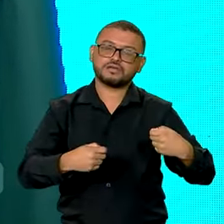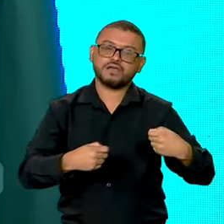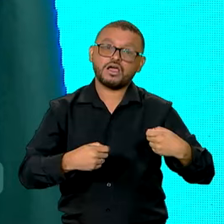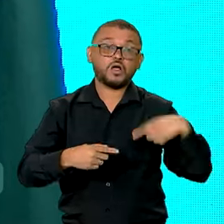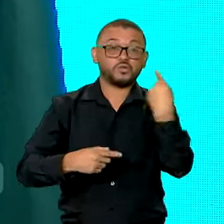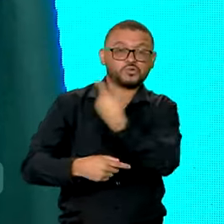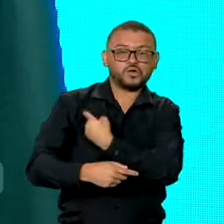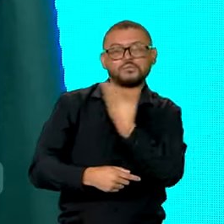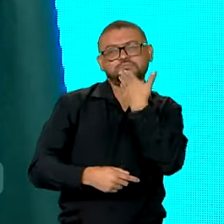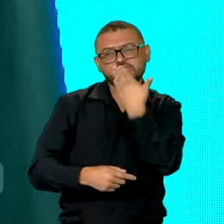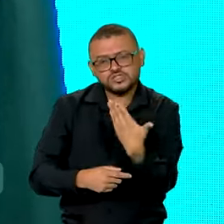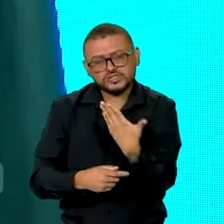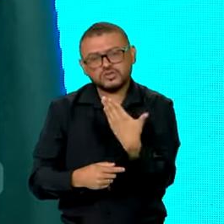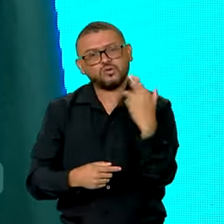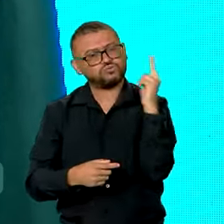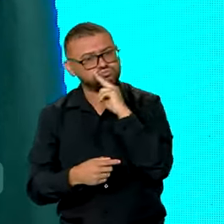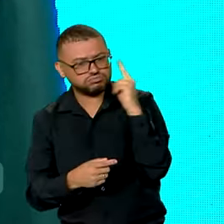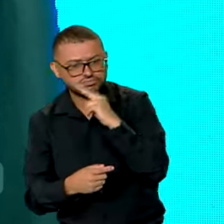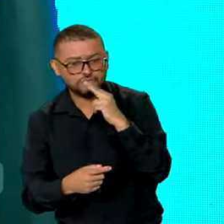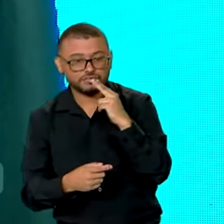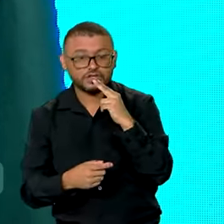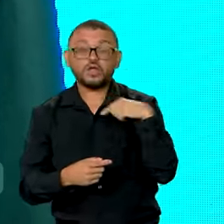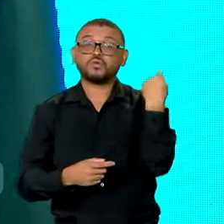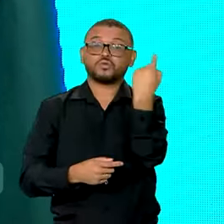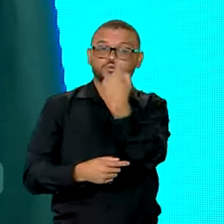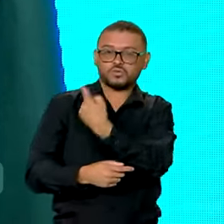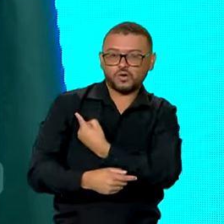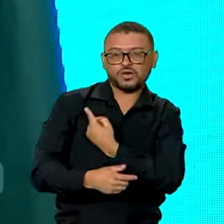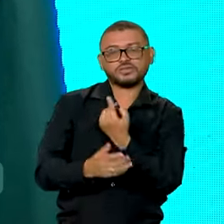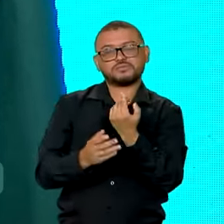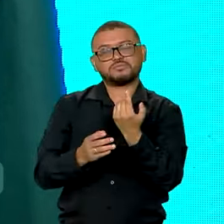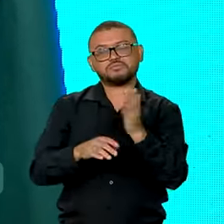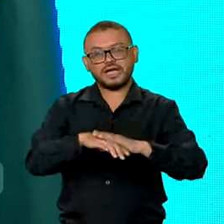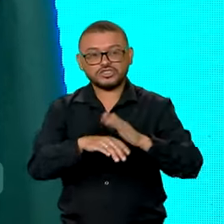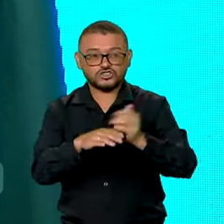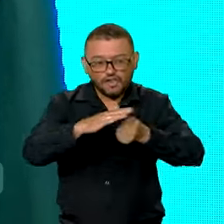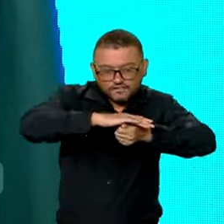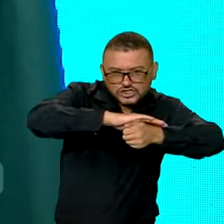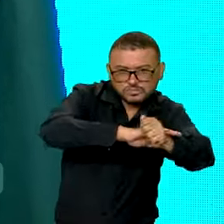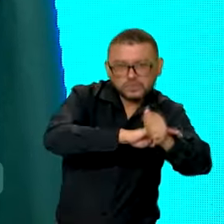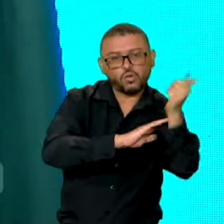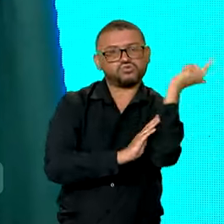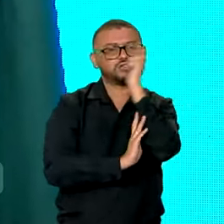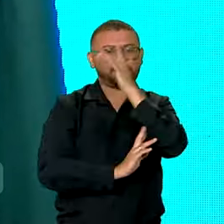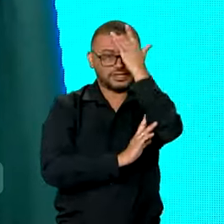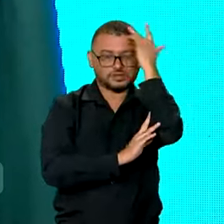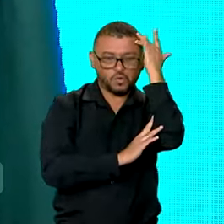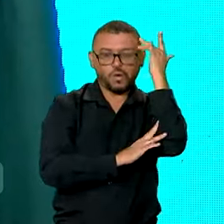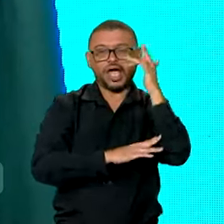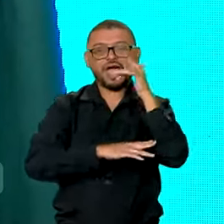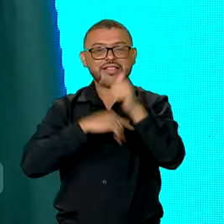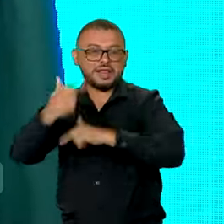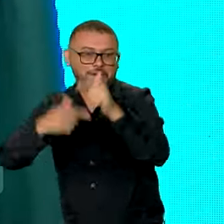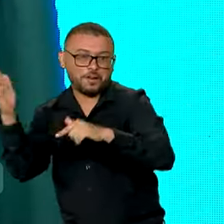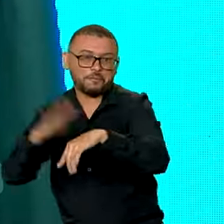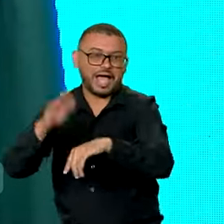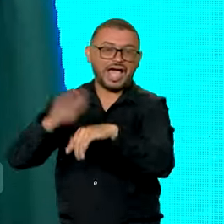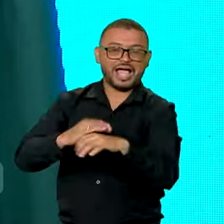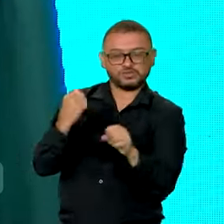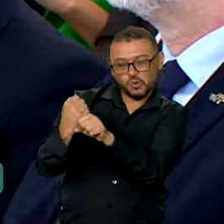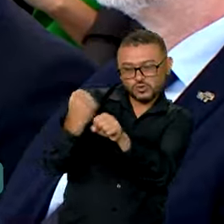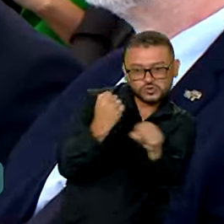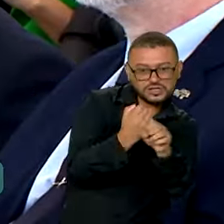E esse o apelo que eu faço para vocês. É que a gente coloque esse dinheiro para gerar emprego, gerar sala de aula,